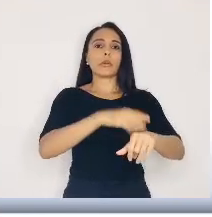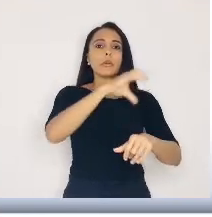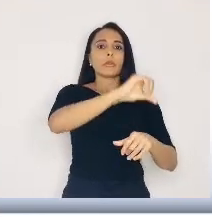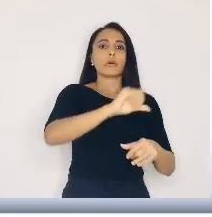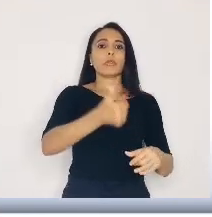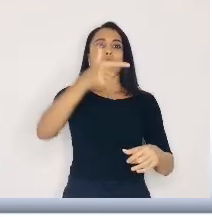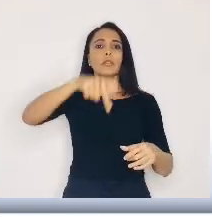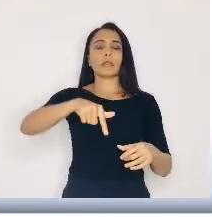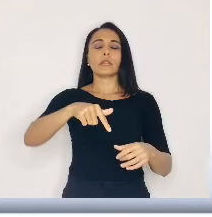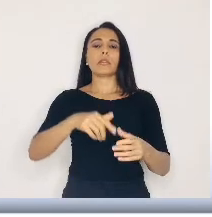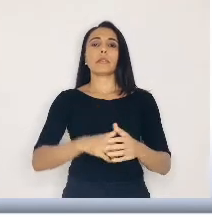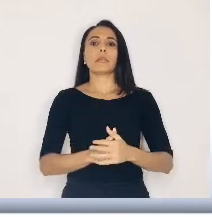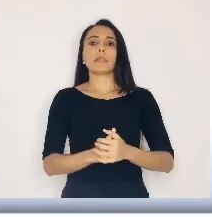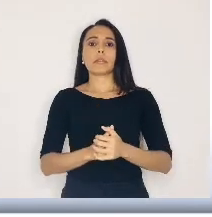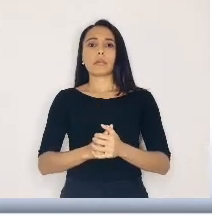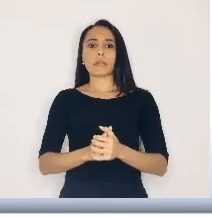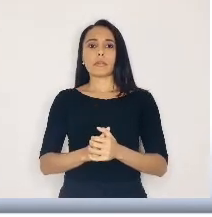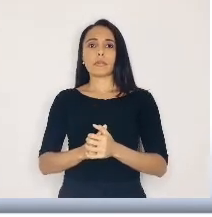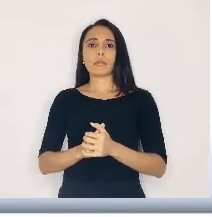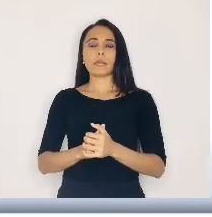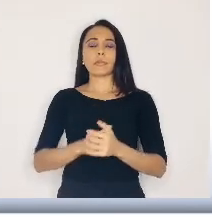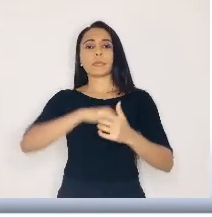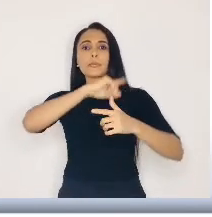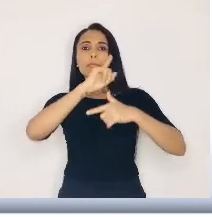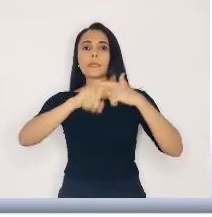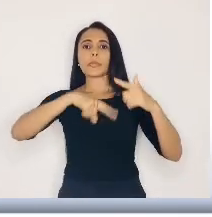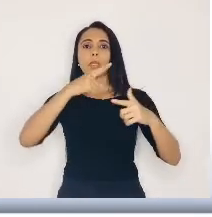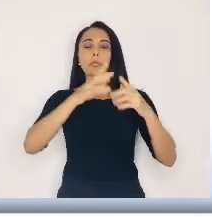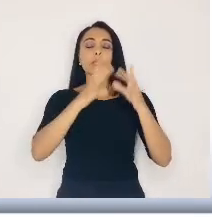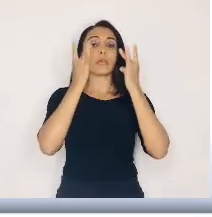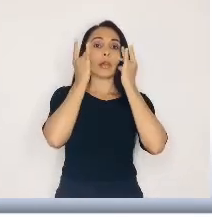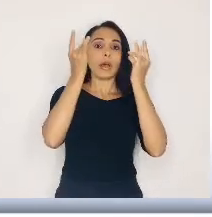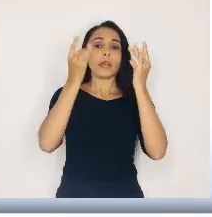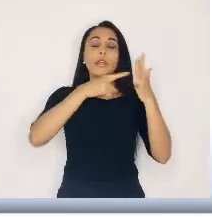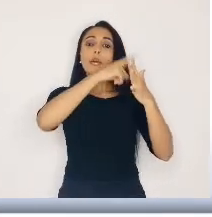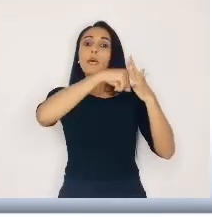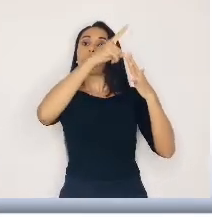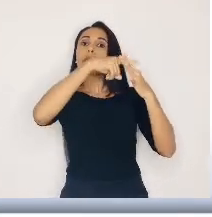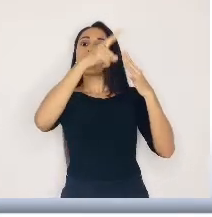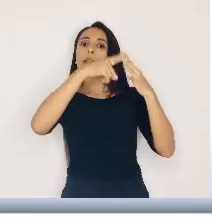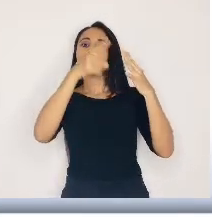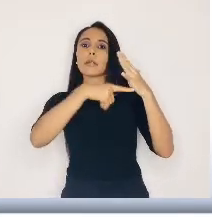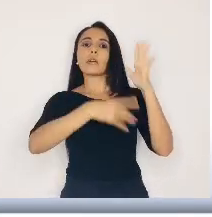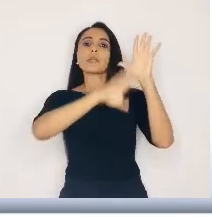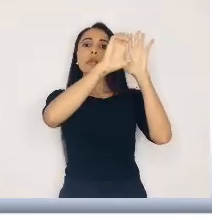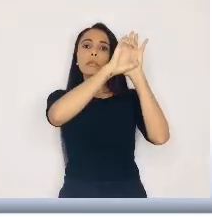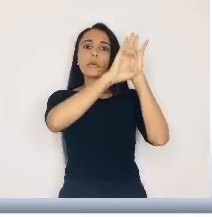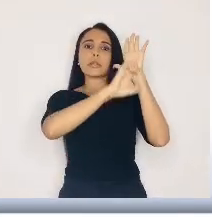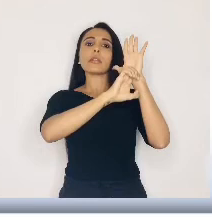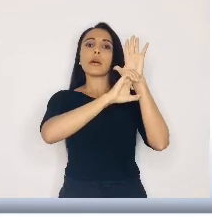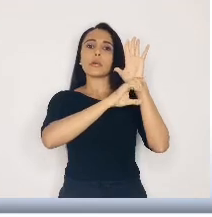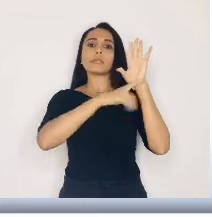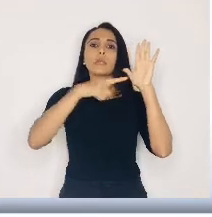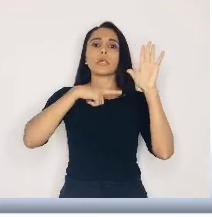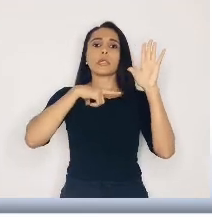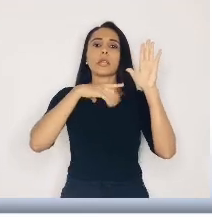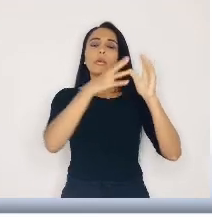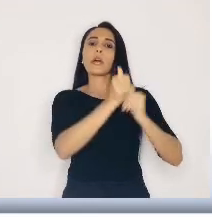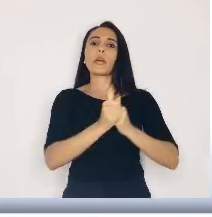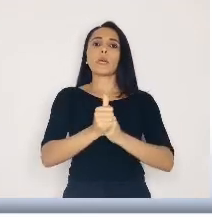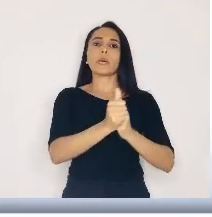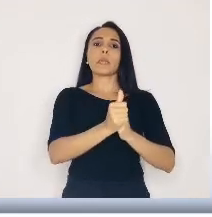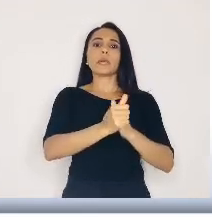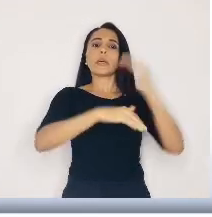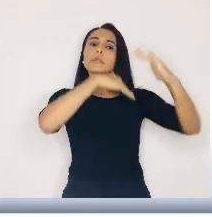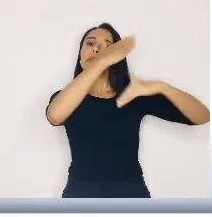às 5 da tarde. Depois, é só ficar atento ao calendário, que está no edital, e acompanhar as próximas